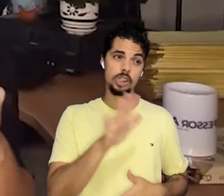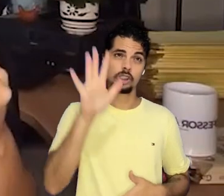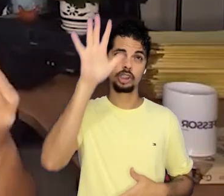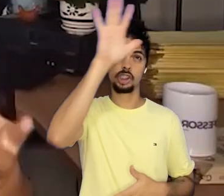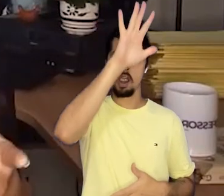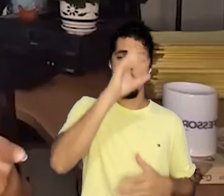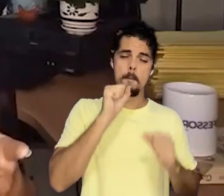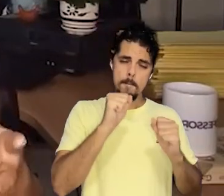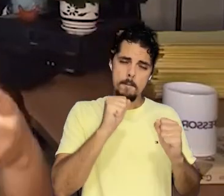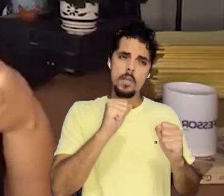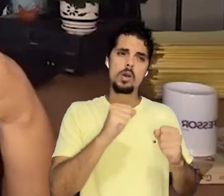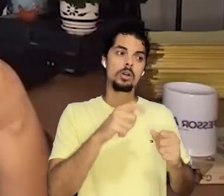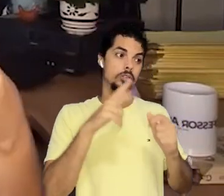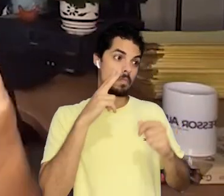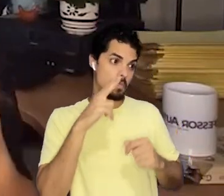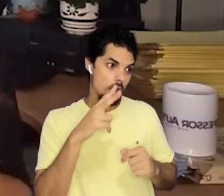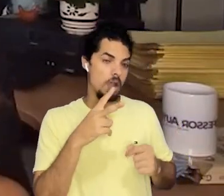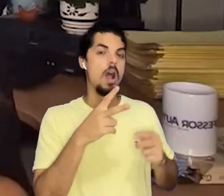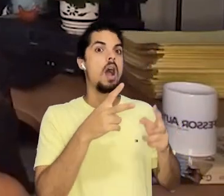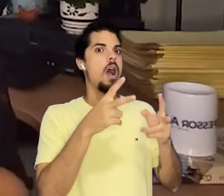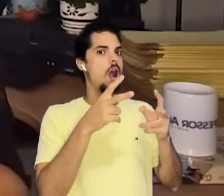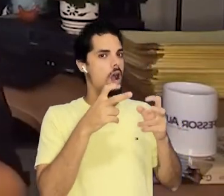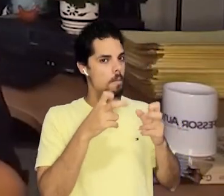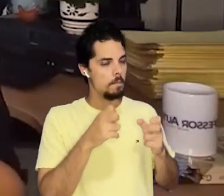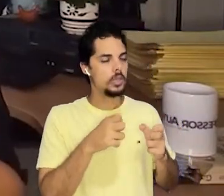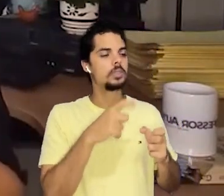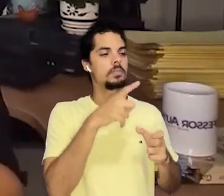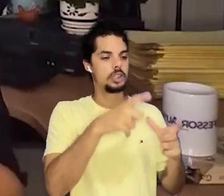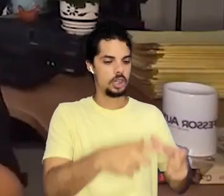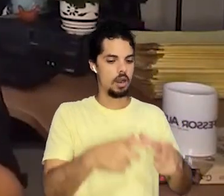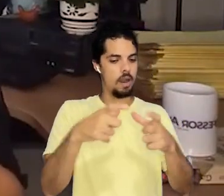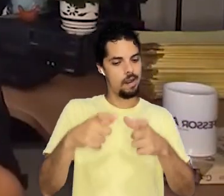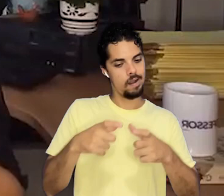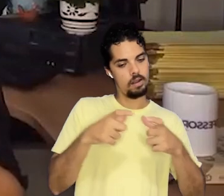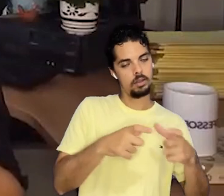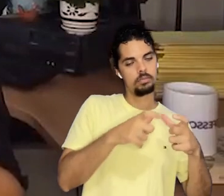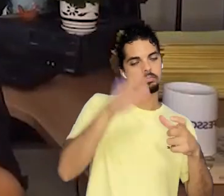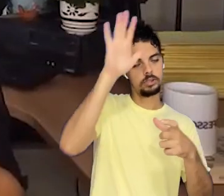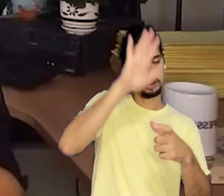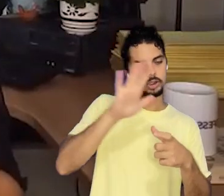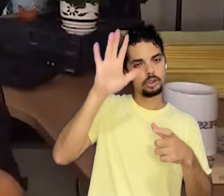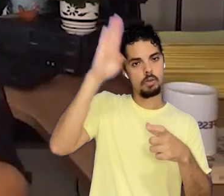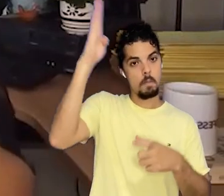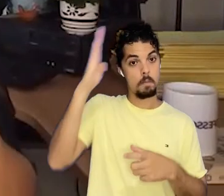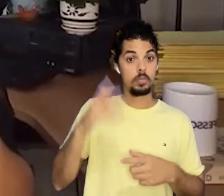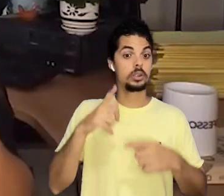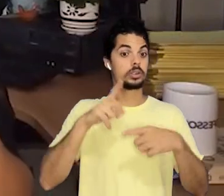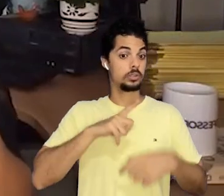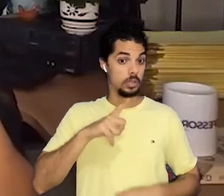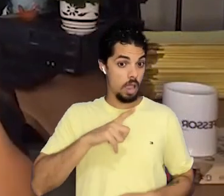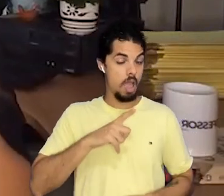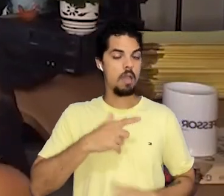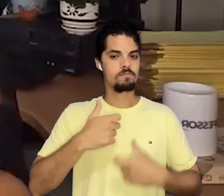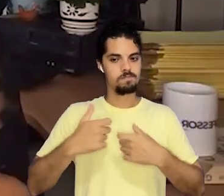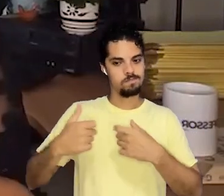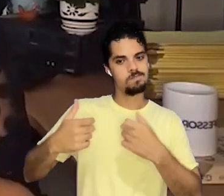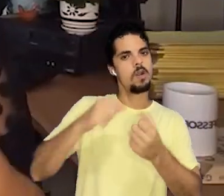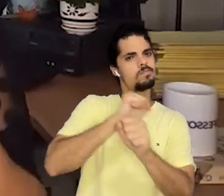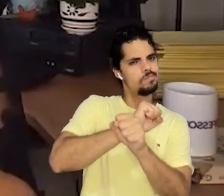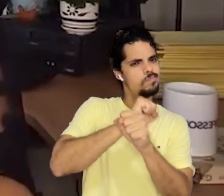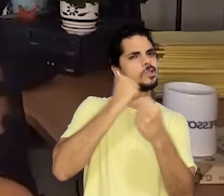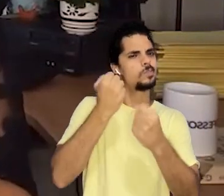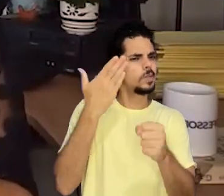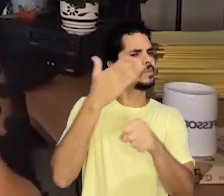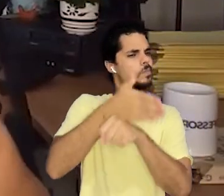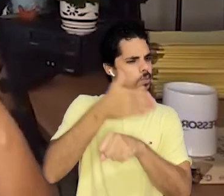a história regional e trazer esse sentimento de pertença para o nosso aluno de que o meu local,